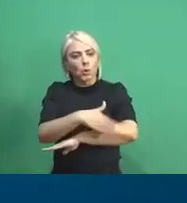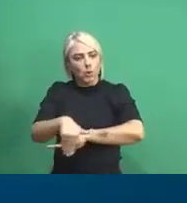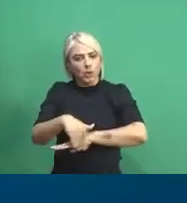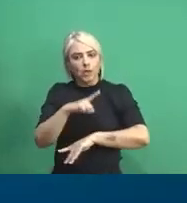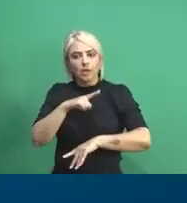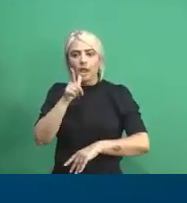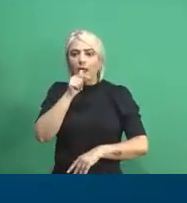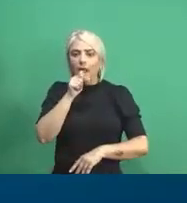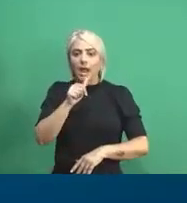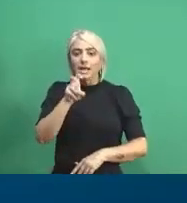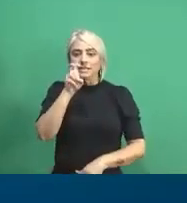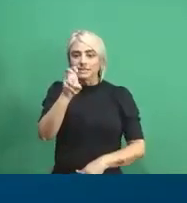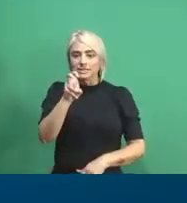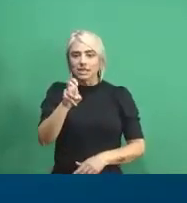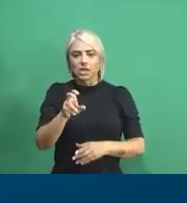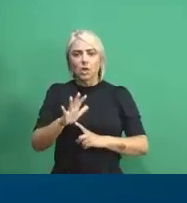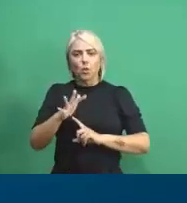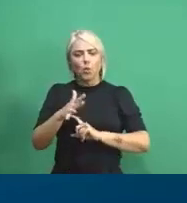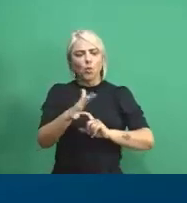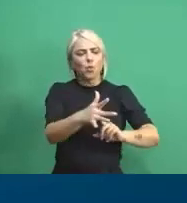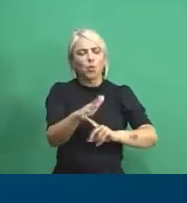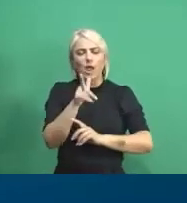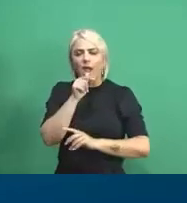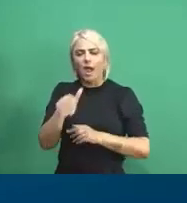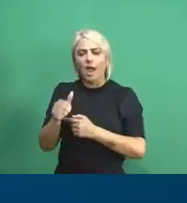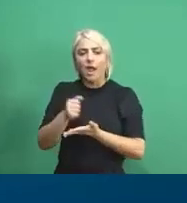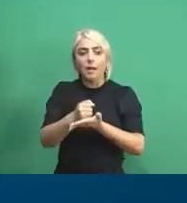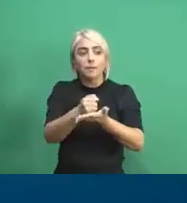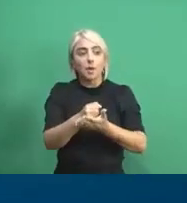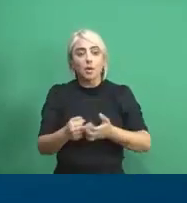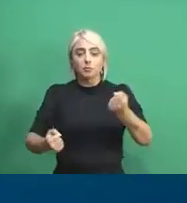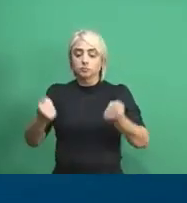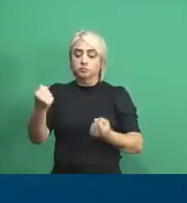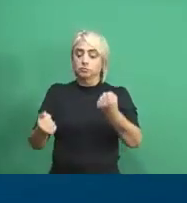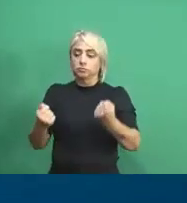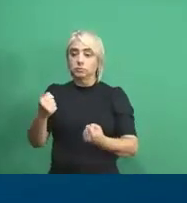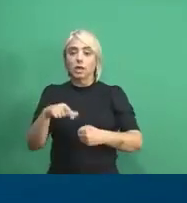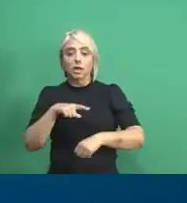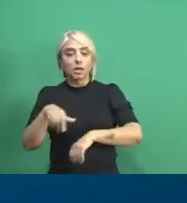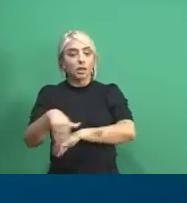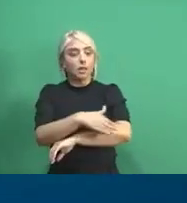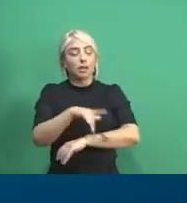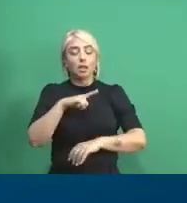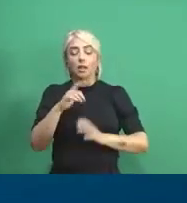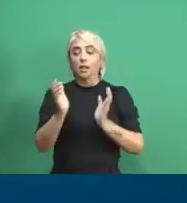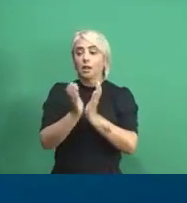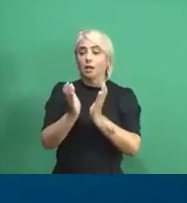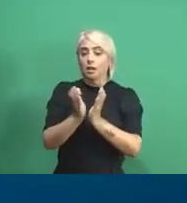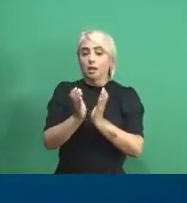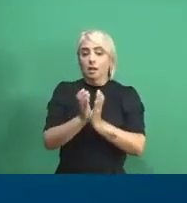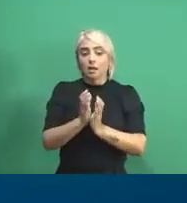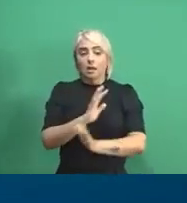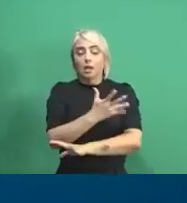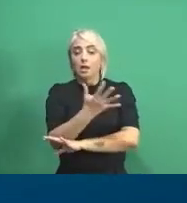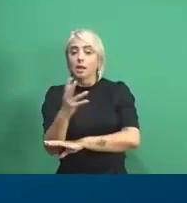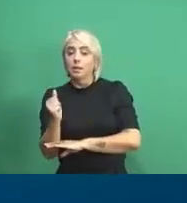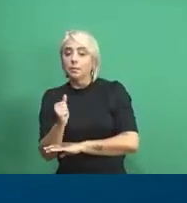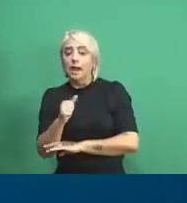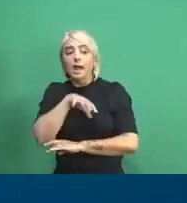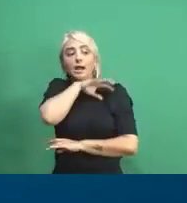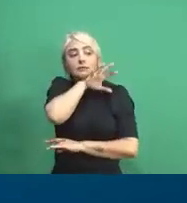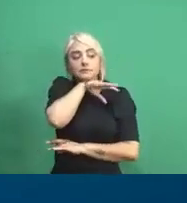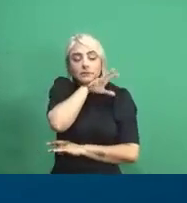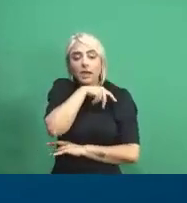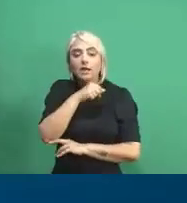também por água. São cinco lanchas de apoio e seis veículos por terra, porque nós também temos a equipe de mata ciliar, de fauna,